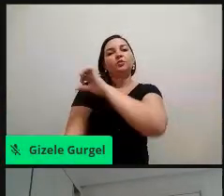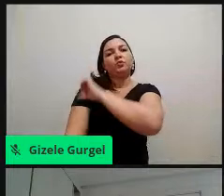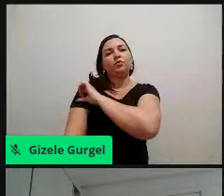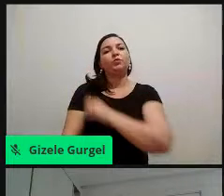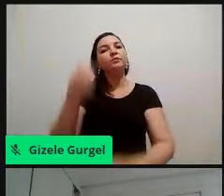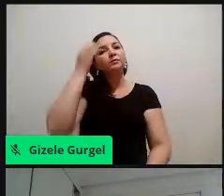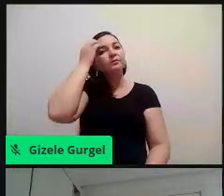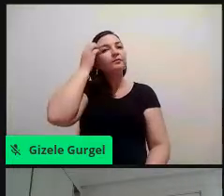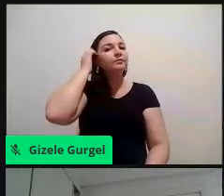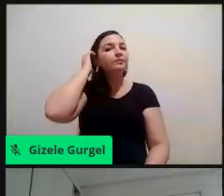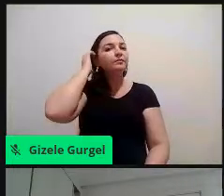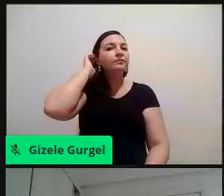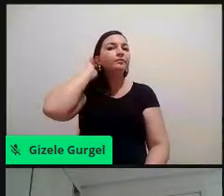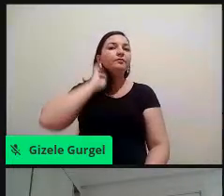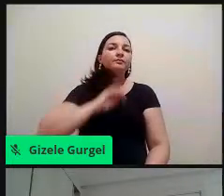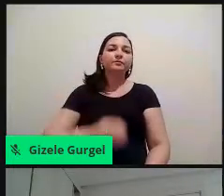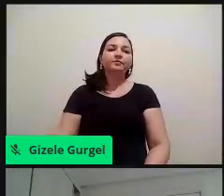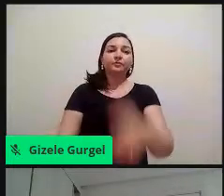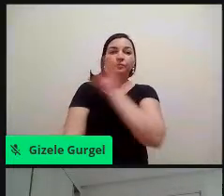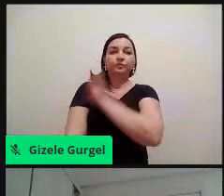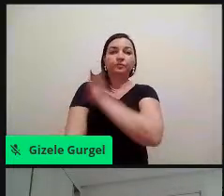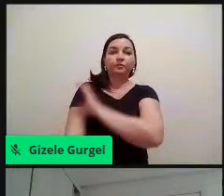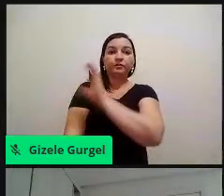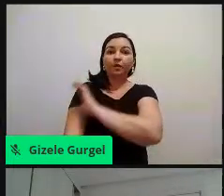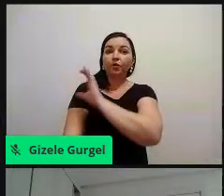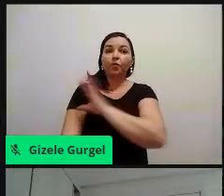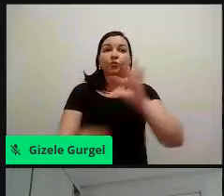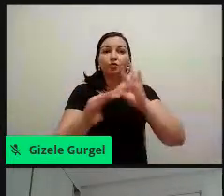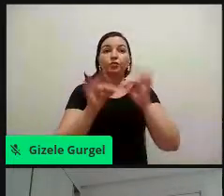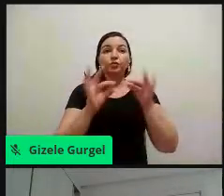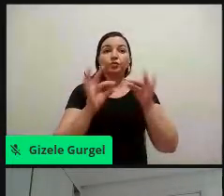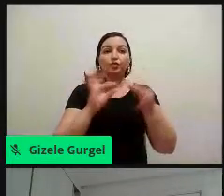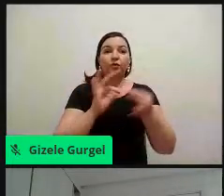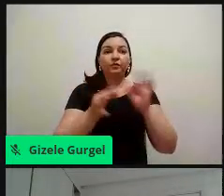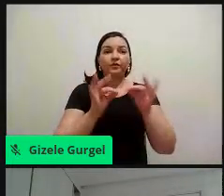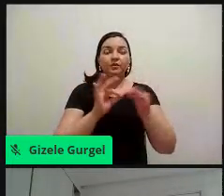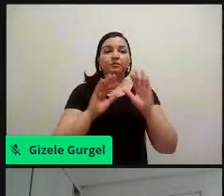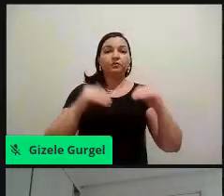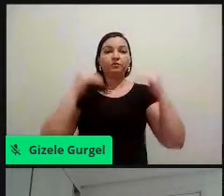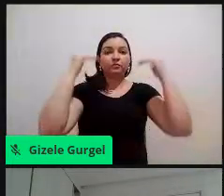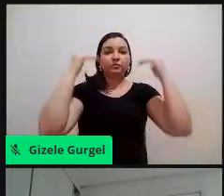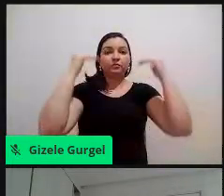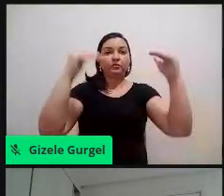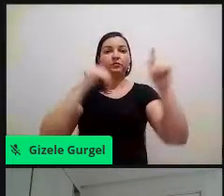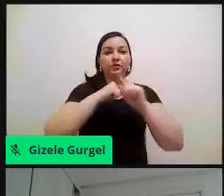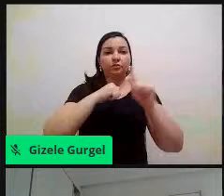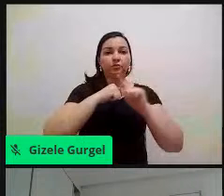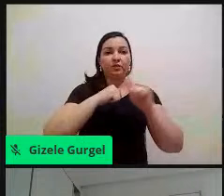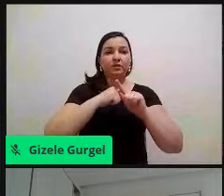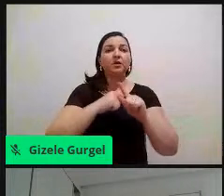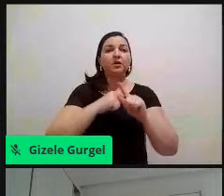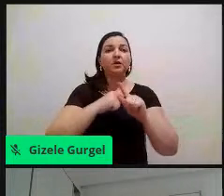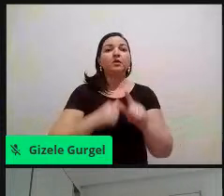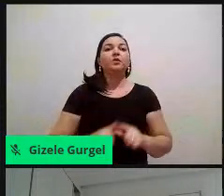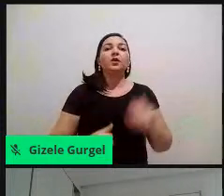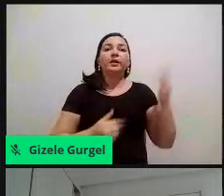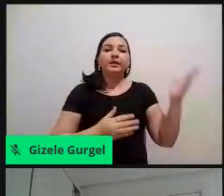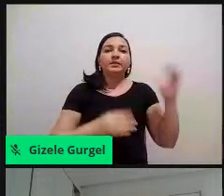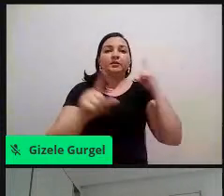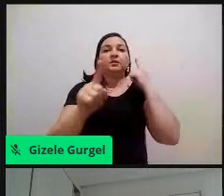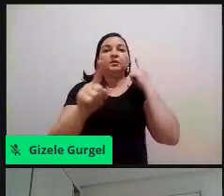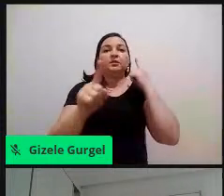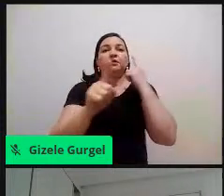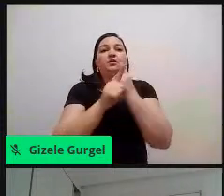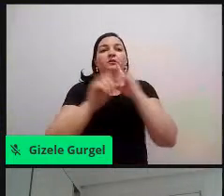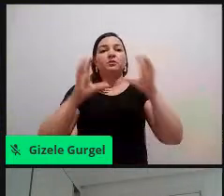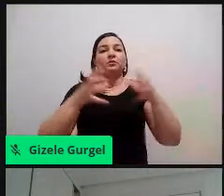Também nós oferecemos cursos, não é, a nível de graduação, esse foi um encontro, um encontro